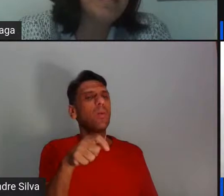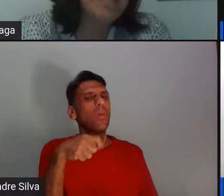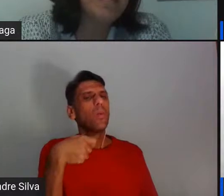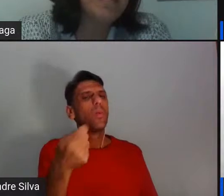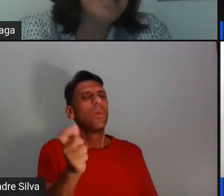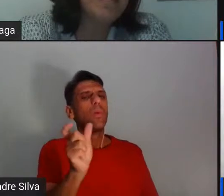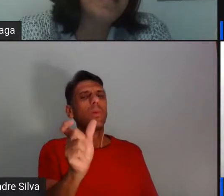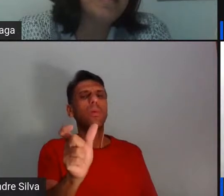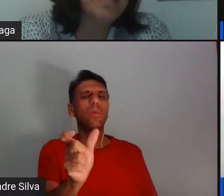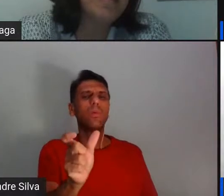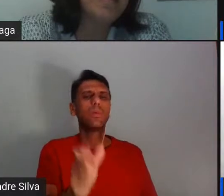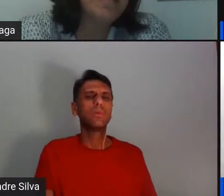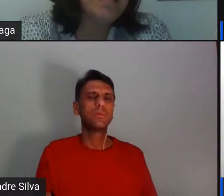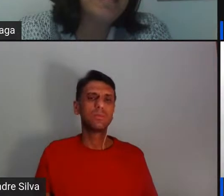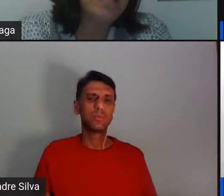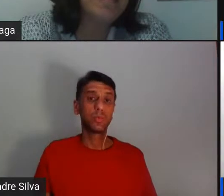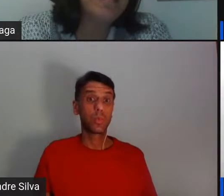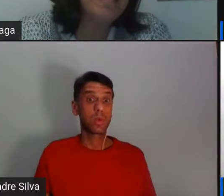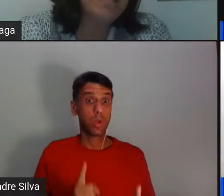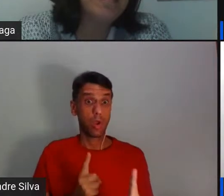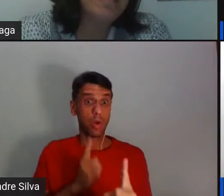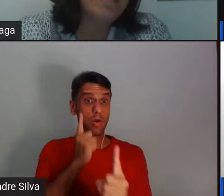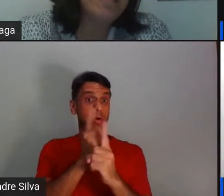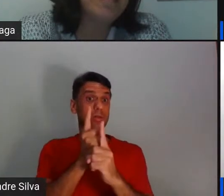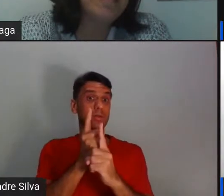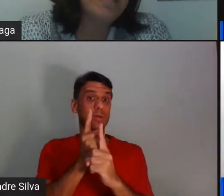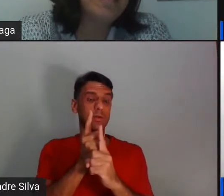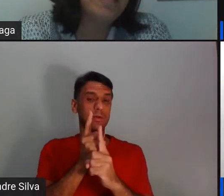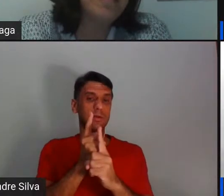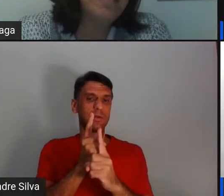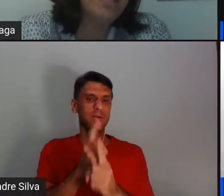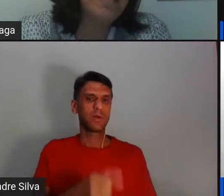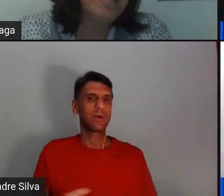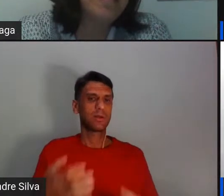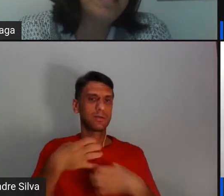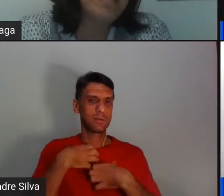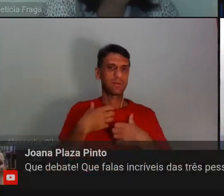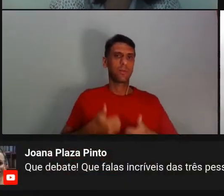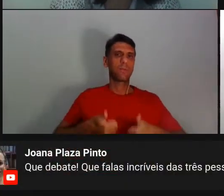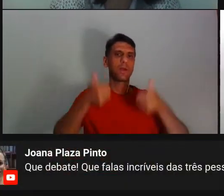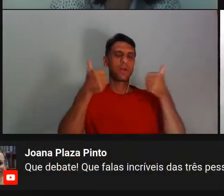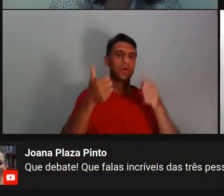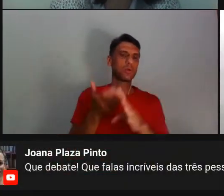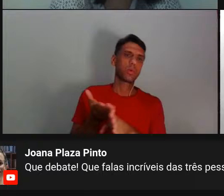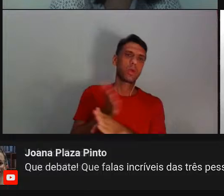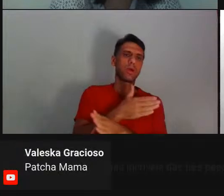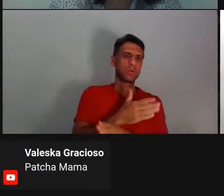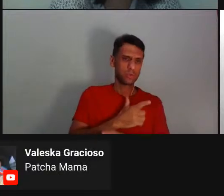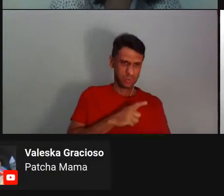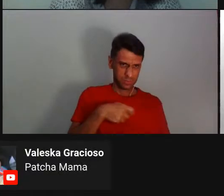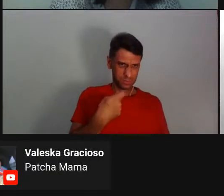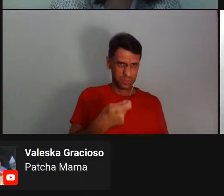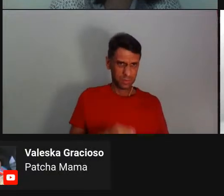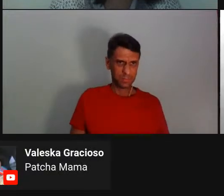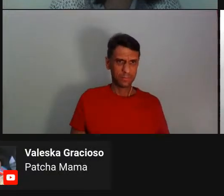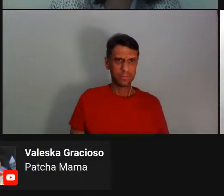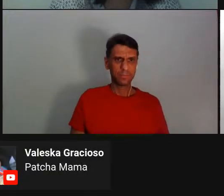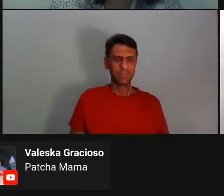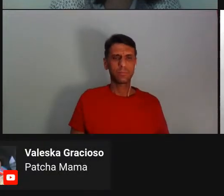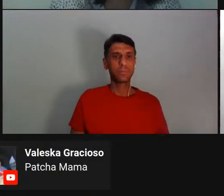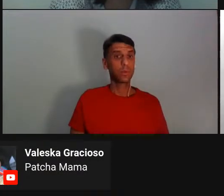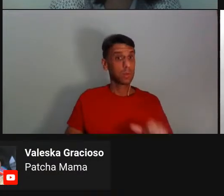como que um encontro faz com que a gente sinta melhor do que estava antes. Assim, uma